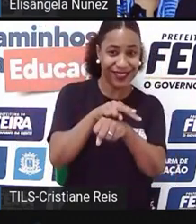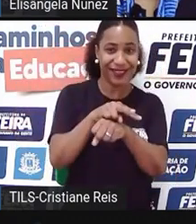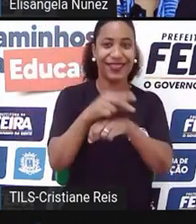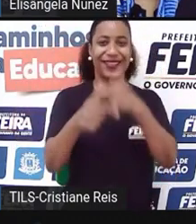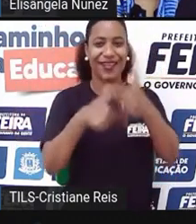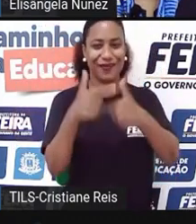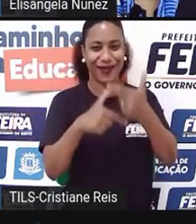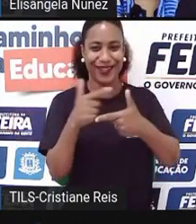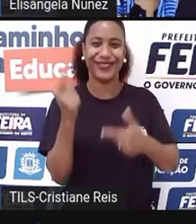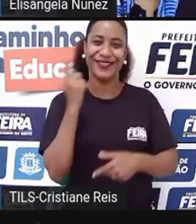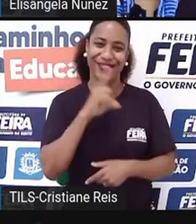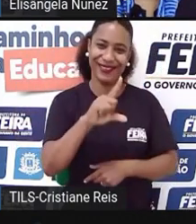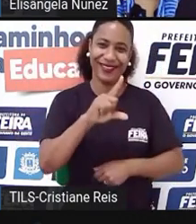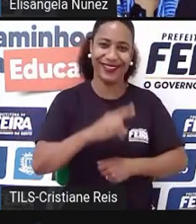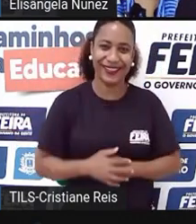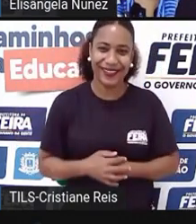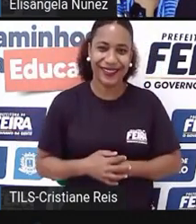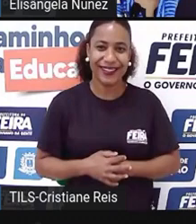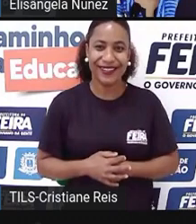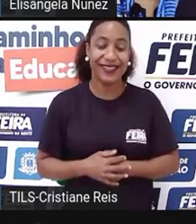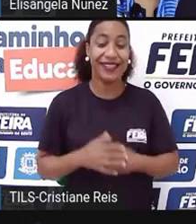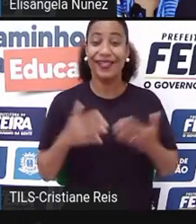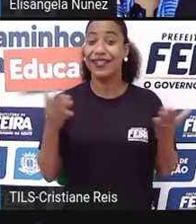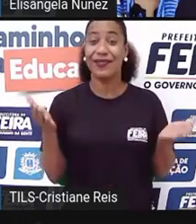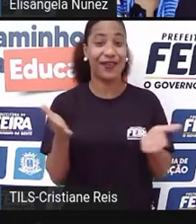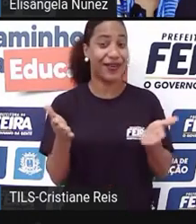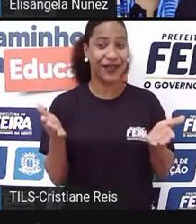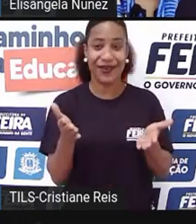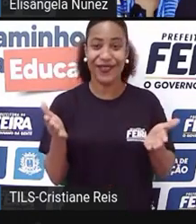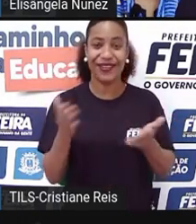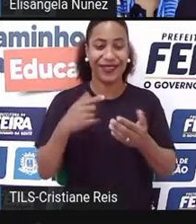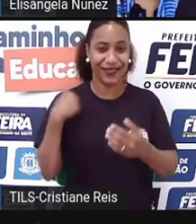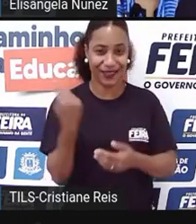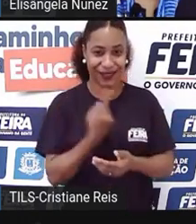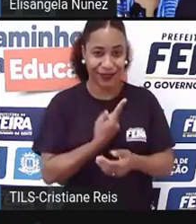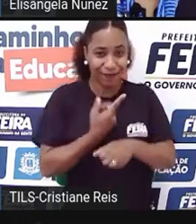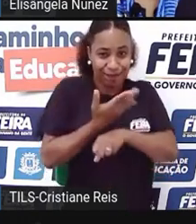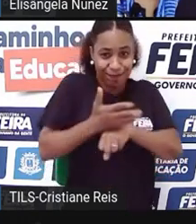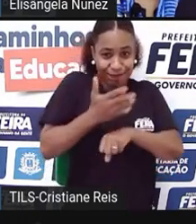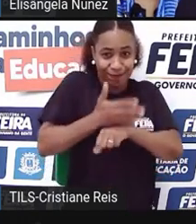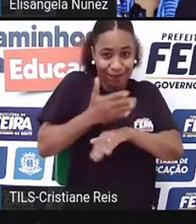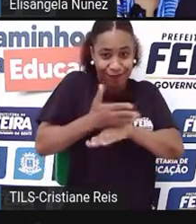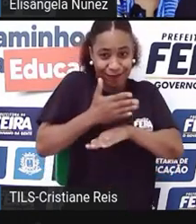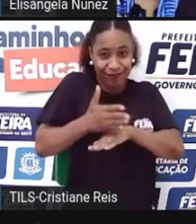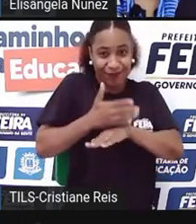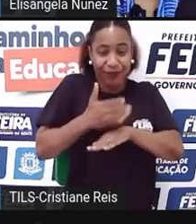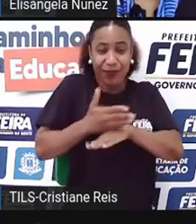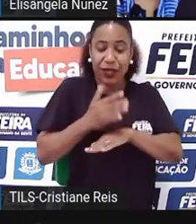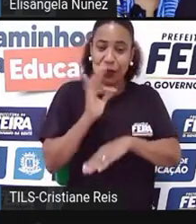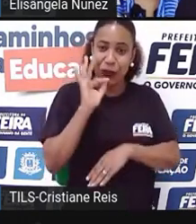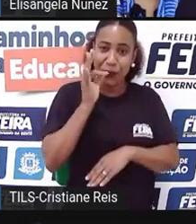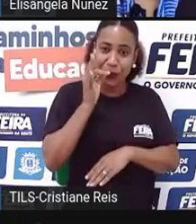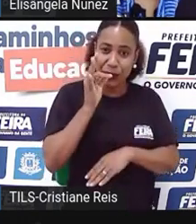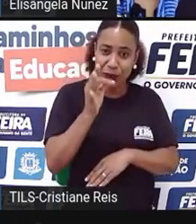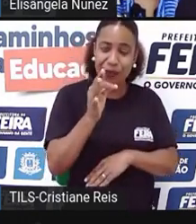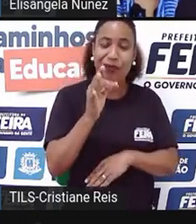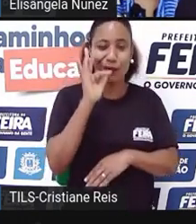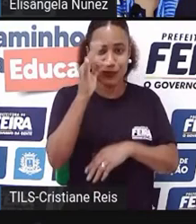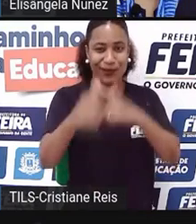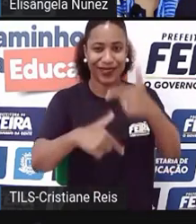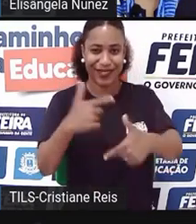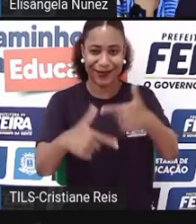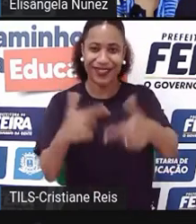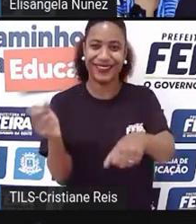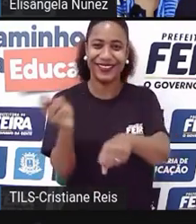mercado de trabalho. Então, a gente vai se formando, a gente vai se preparando para chegar lá no mercado de trabalho.